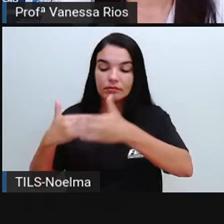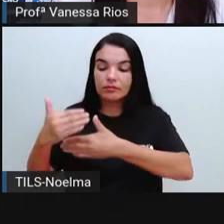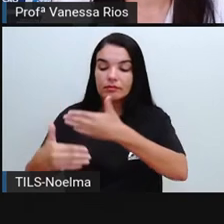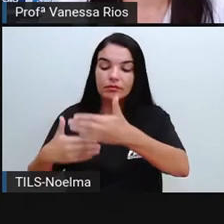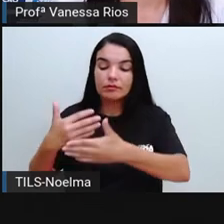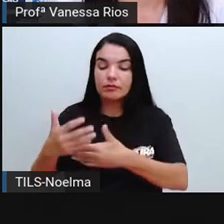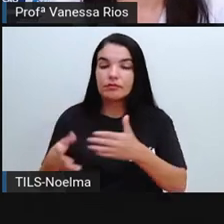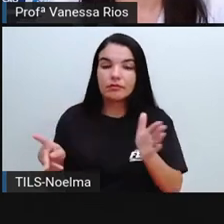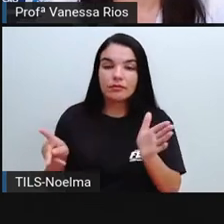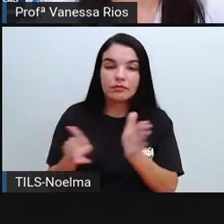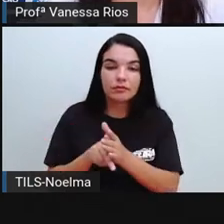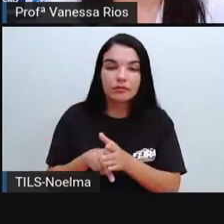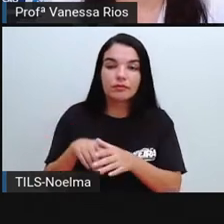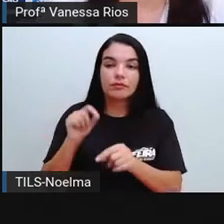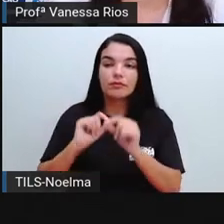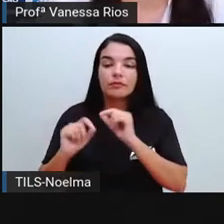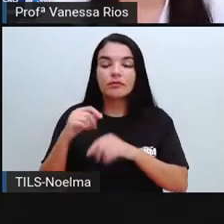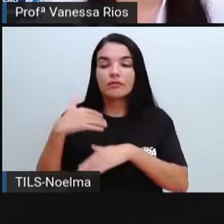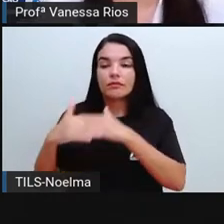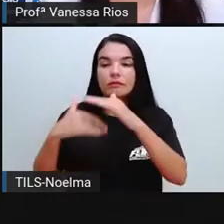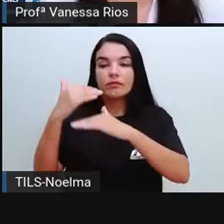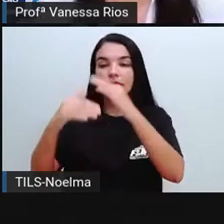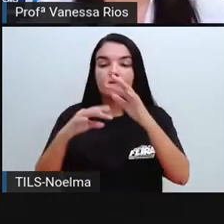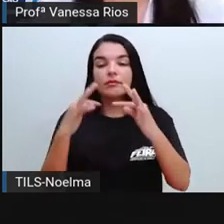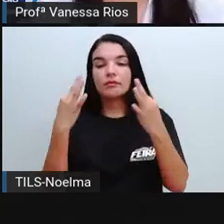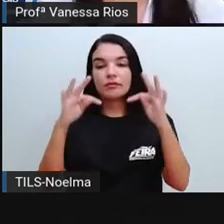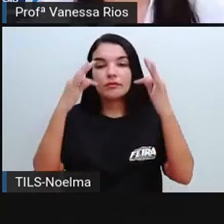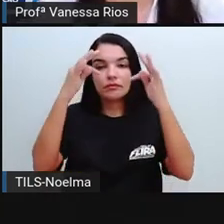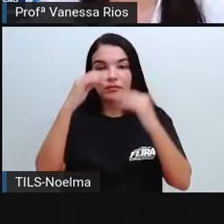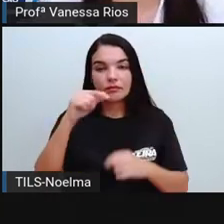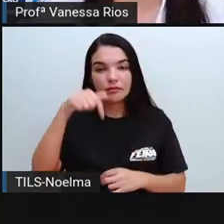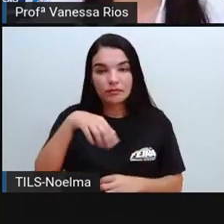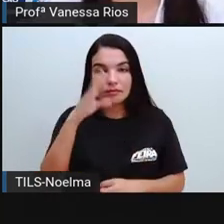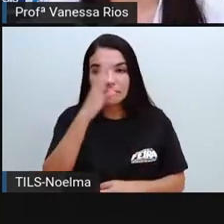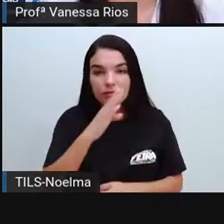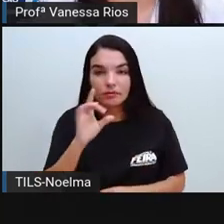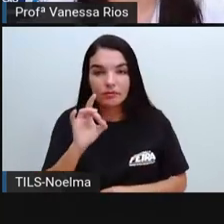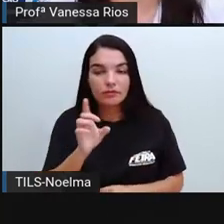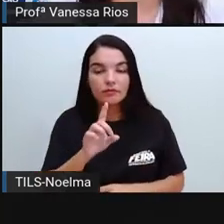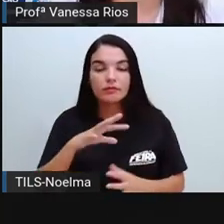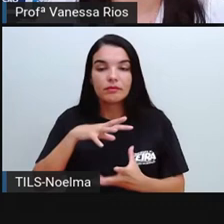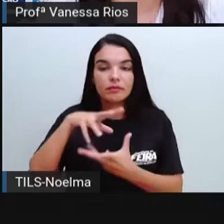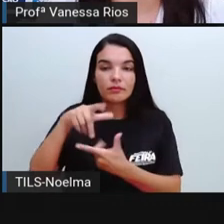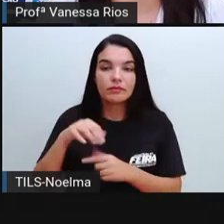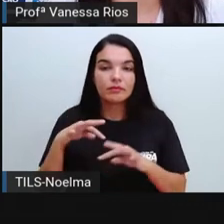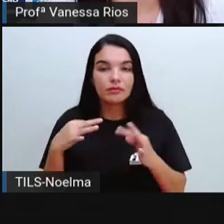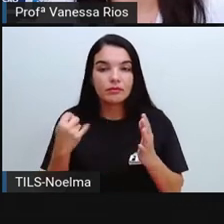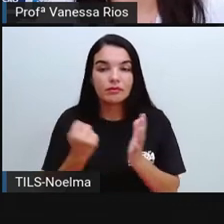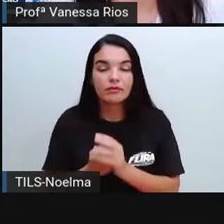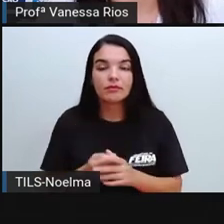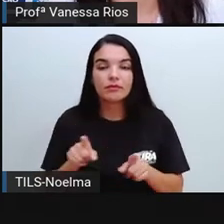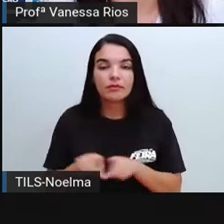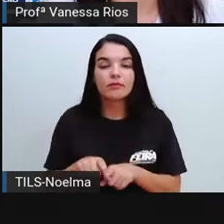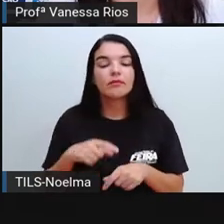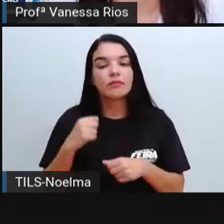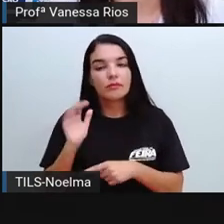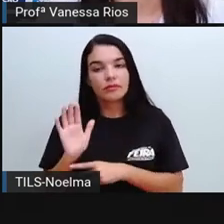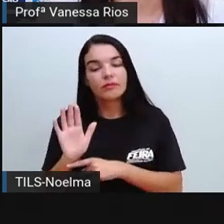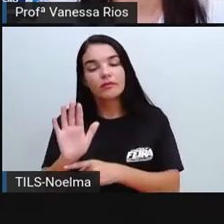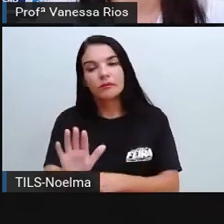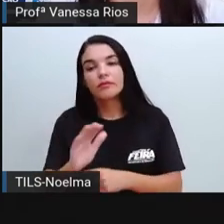o próprio avanço tecnológico, não só no Brasil, mas do mundo inteiro, proporcionou aí esse avanço, né? E a